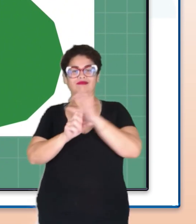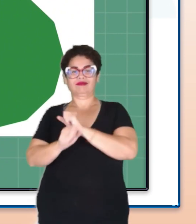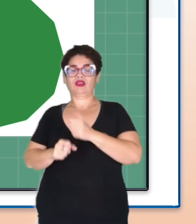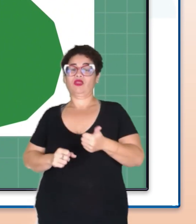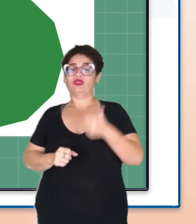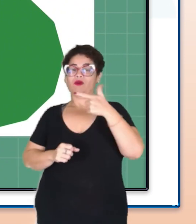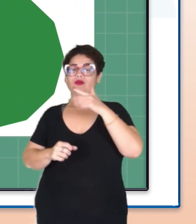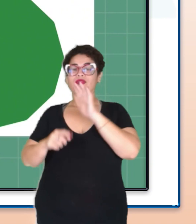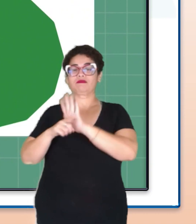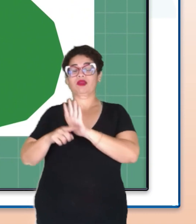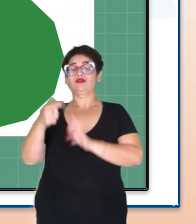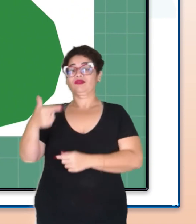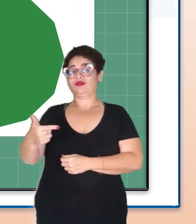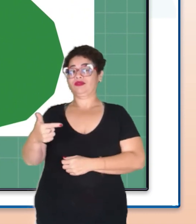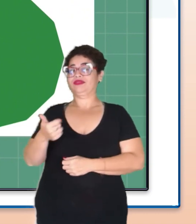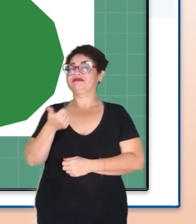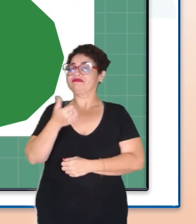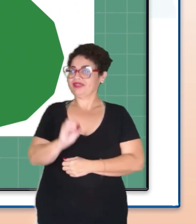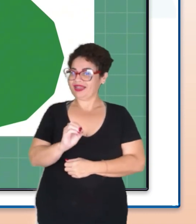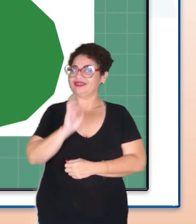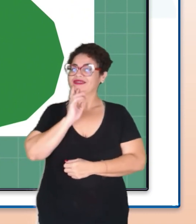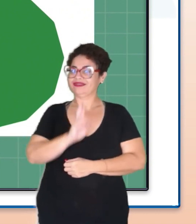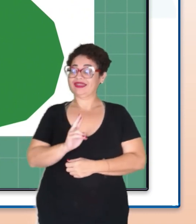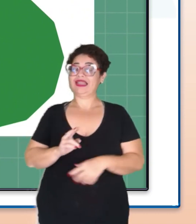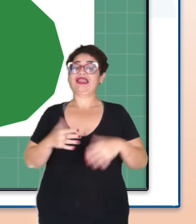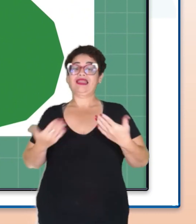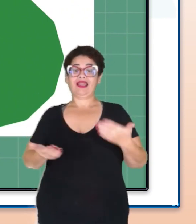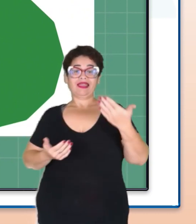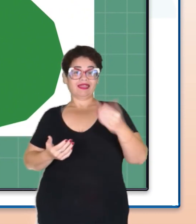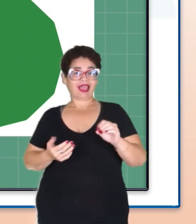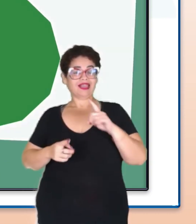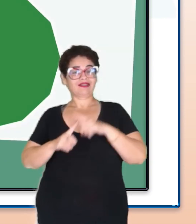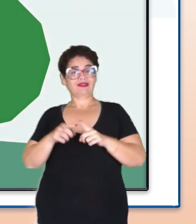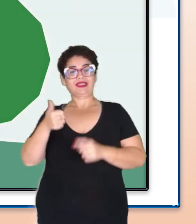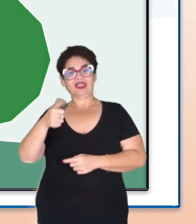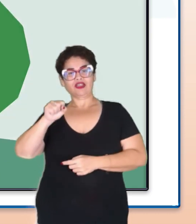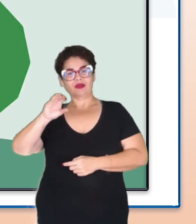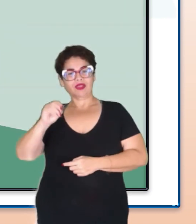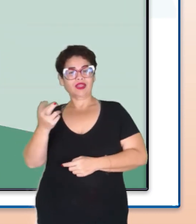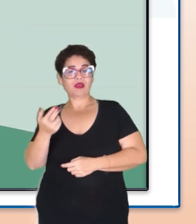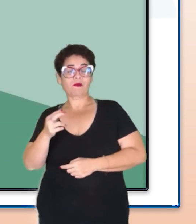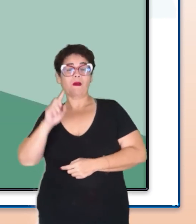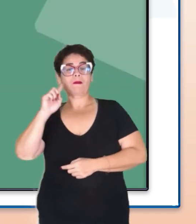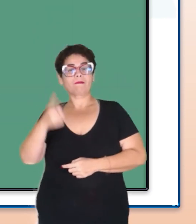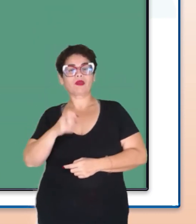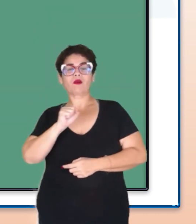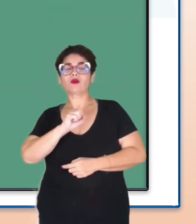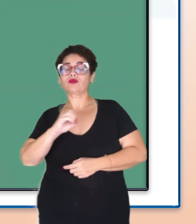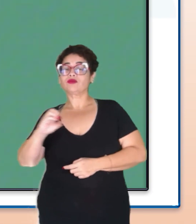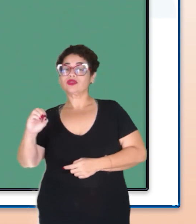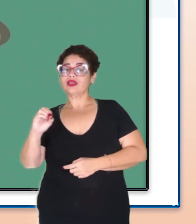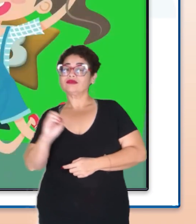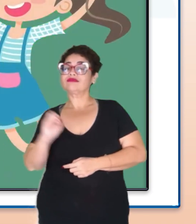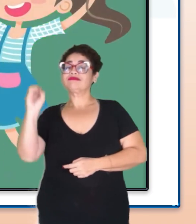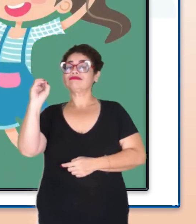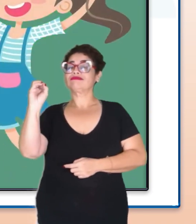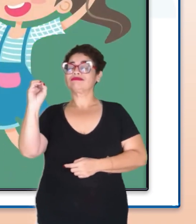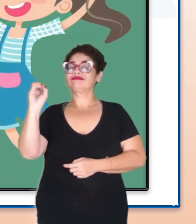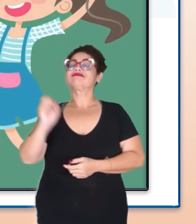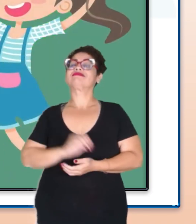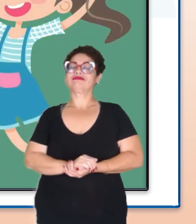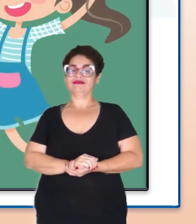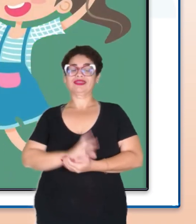12 menos 2, que é 10. Então, 10 vezes 180 é igual a 1.800 graus.